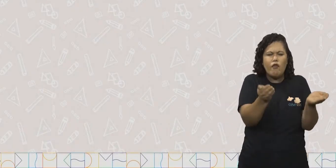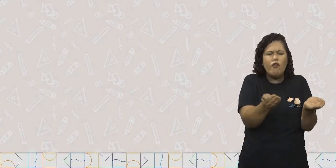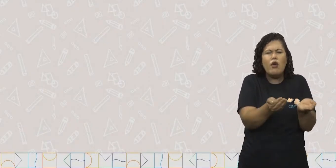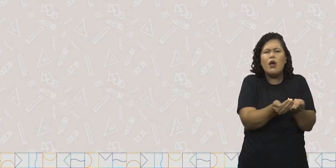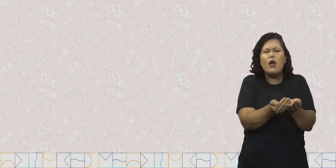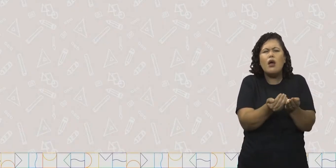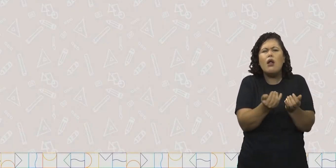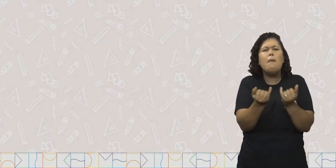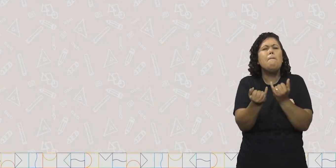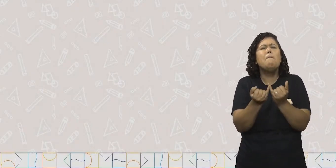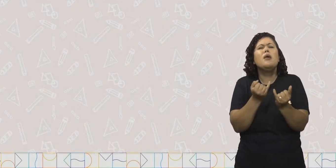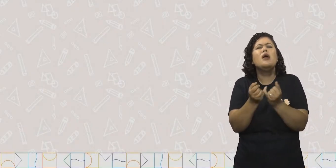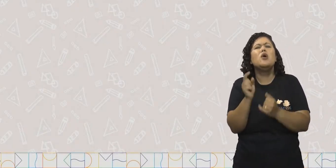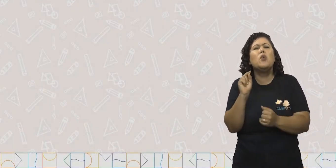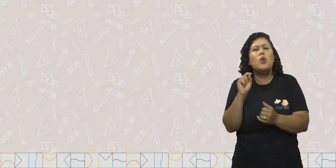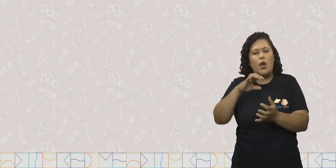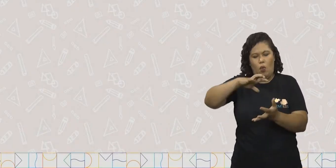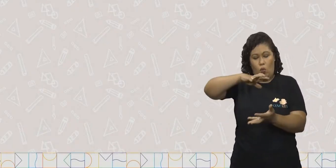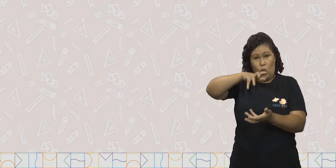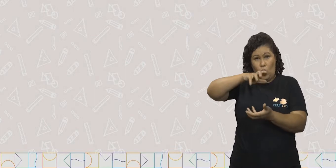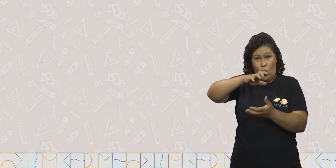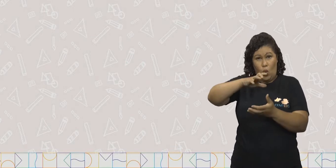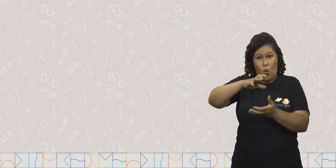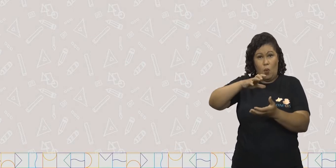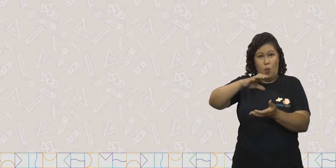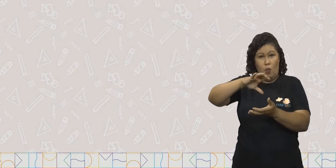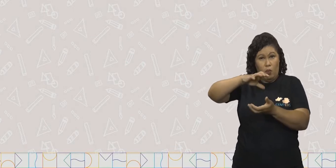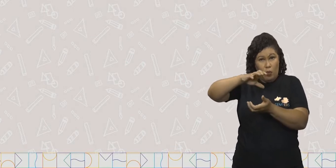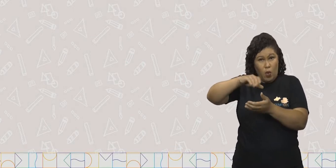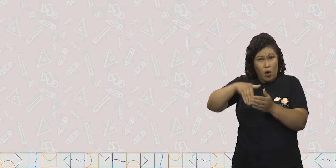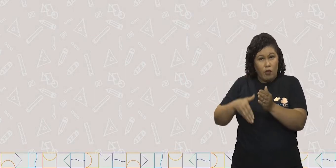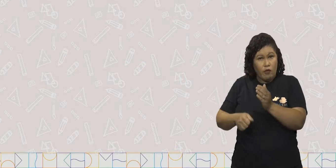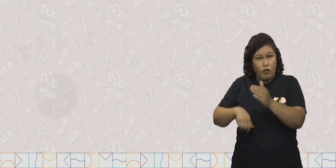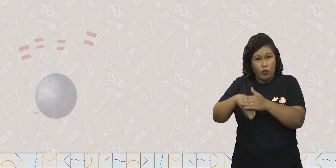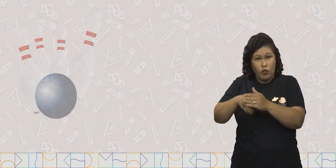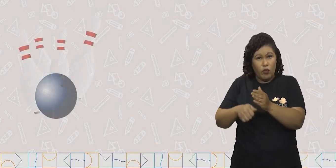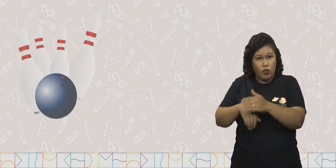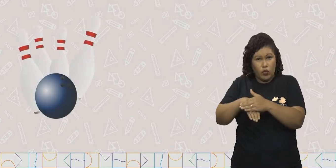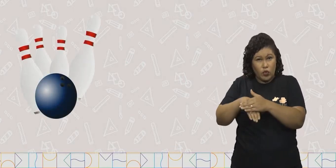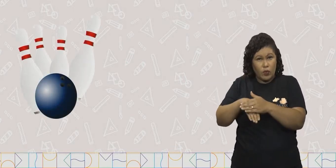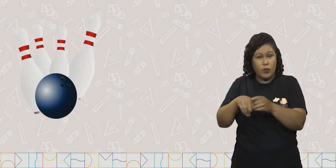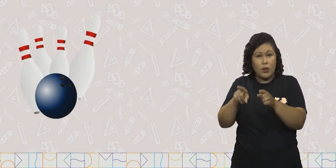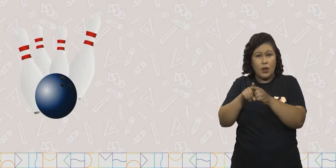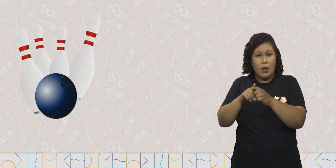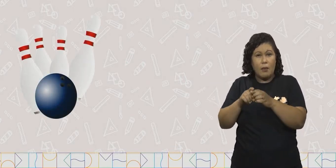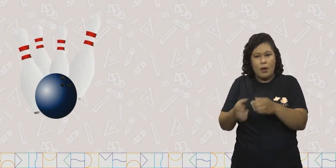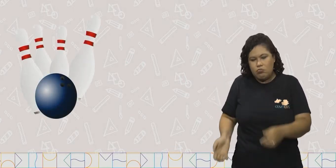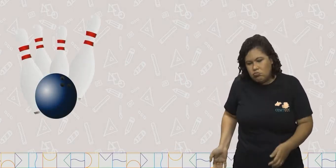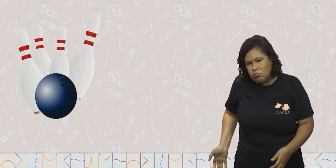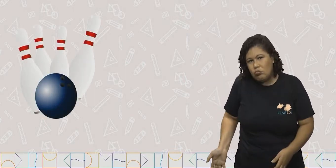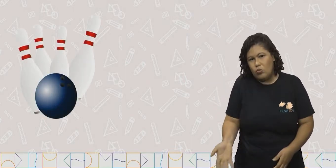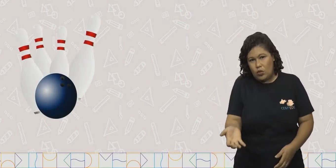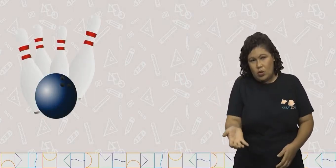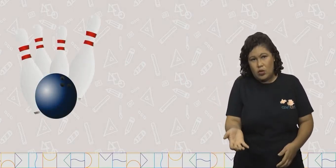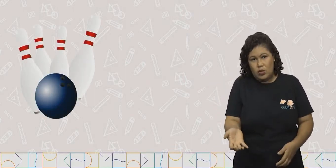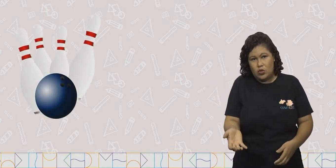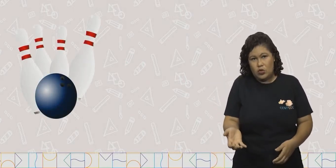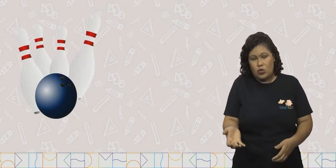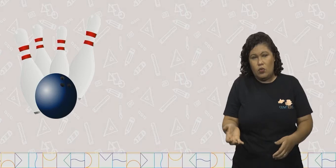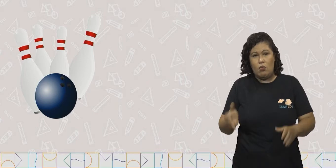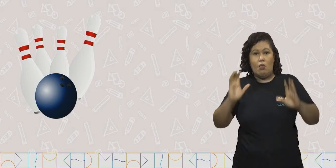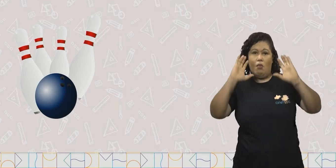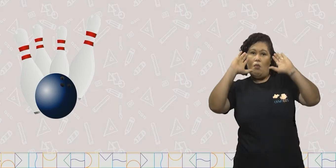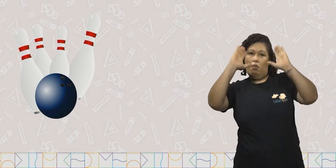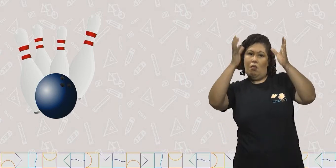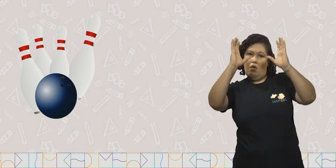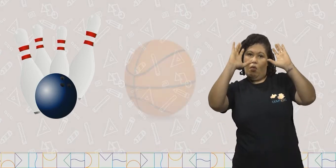parece com o globo terrestre, uma bola de futebol, uma bola de boliche, uma